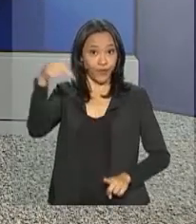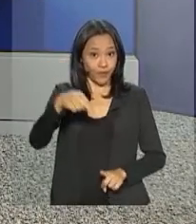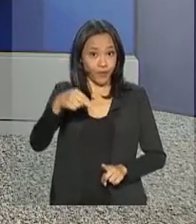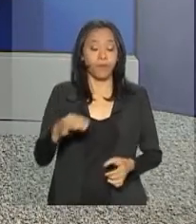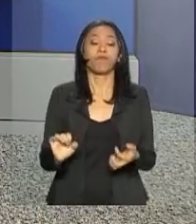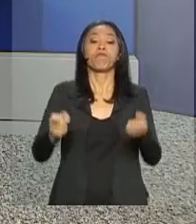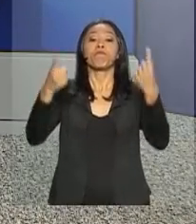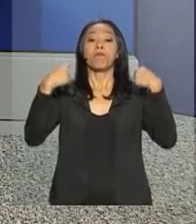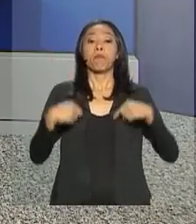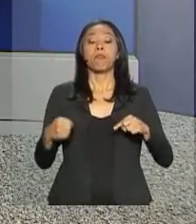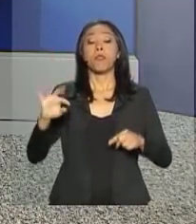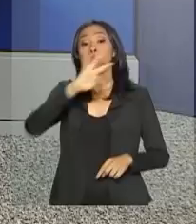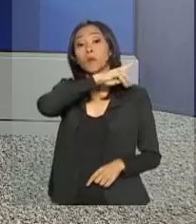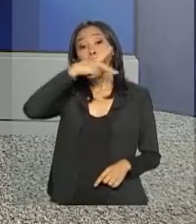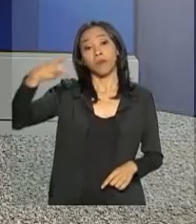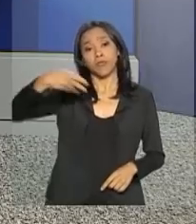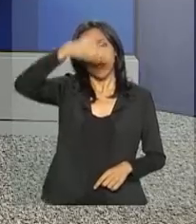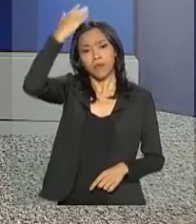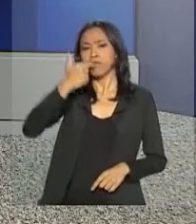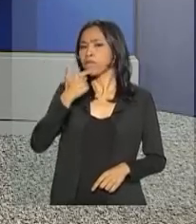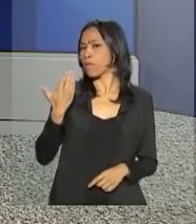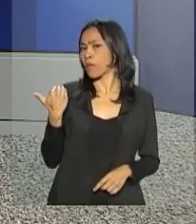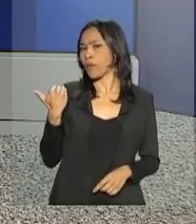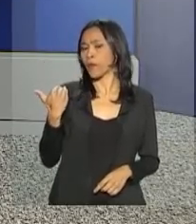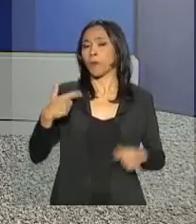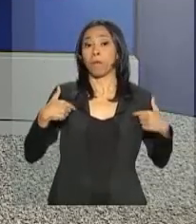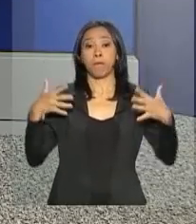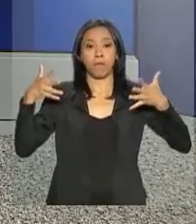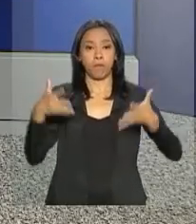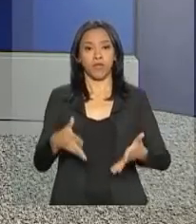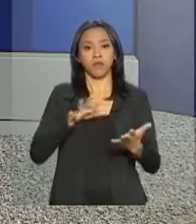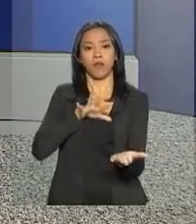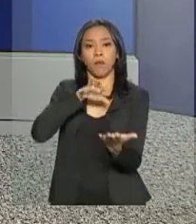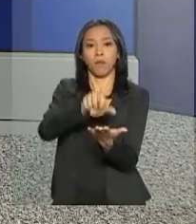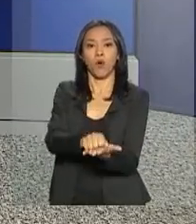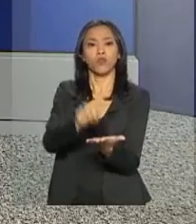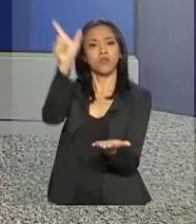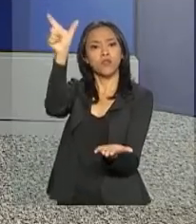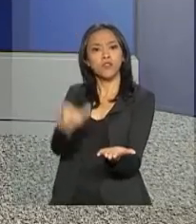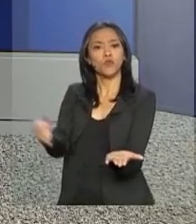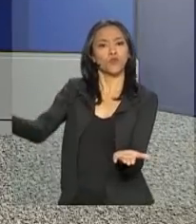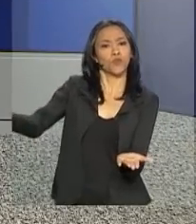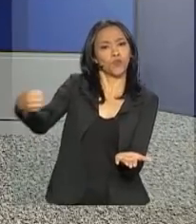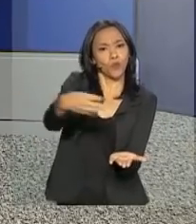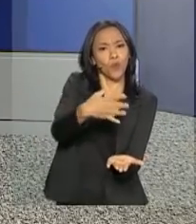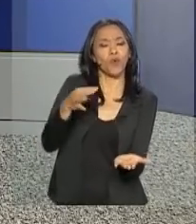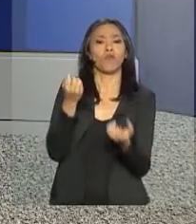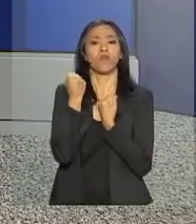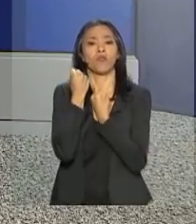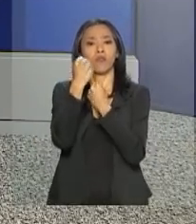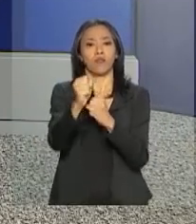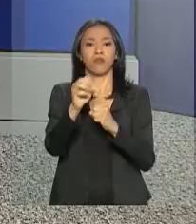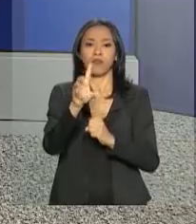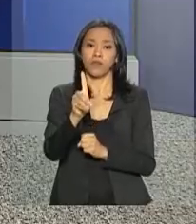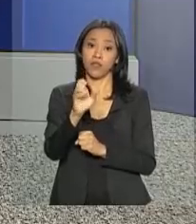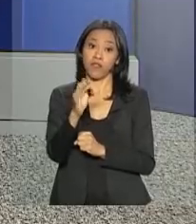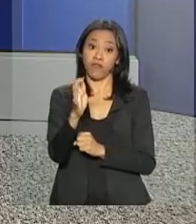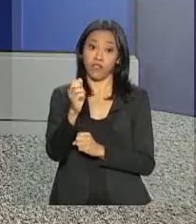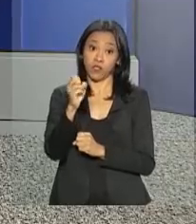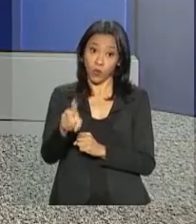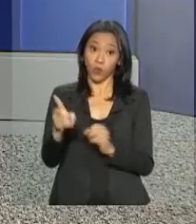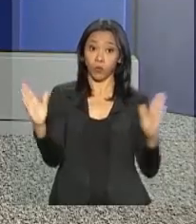O presidente Michel Temer participou há pouco da posse do novo defensor público-geral federal para o bienio 2018